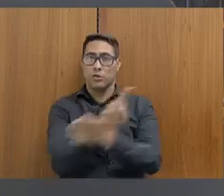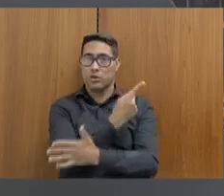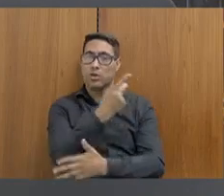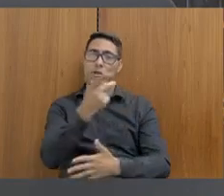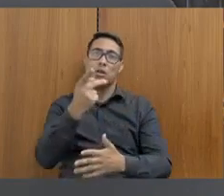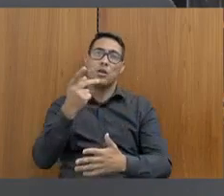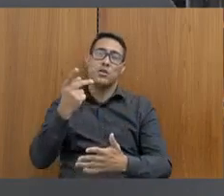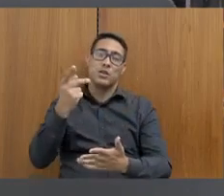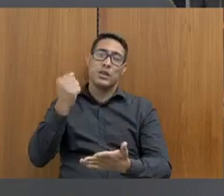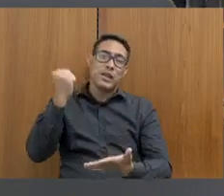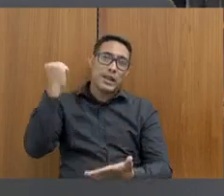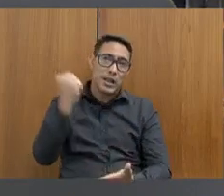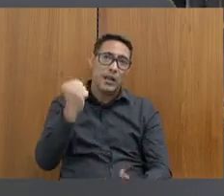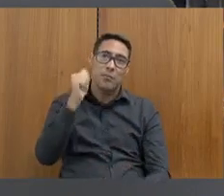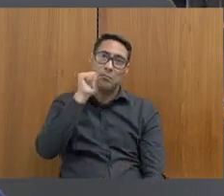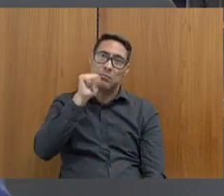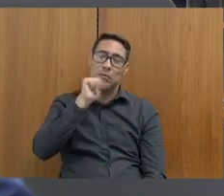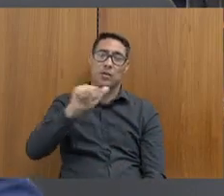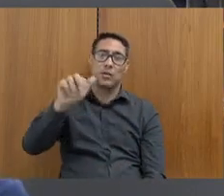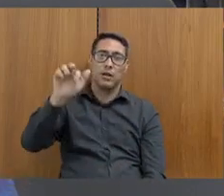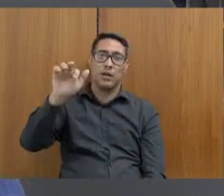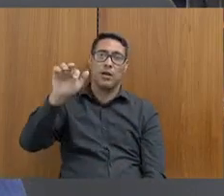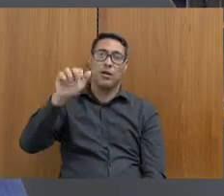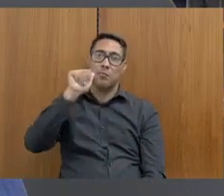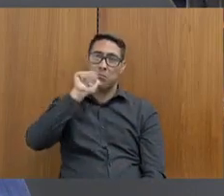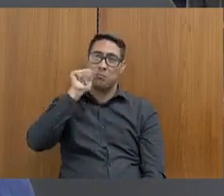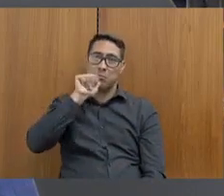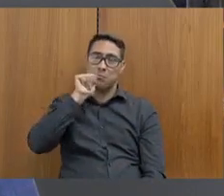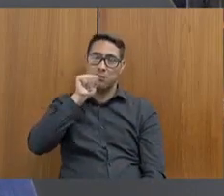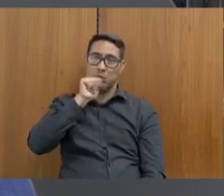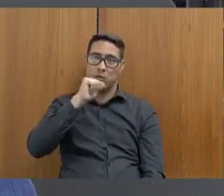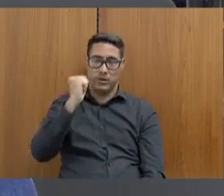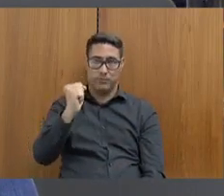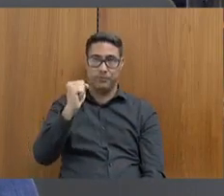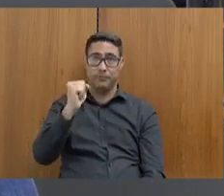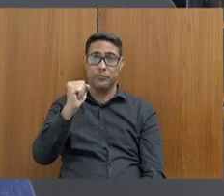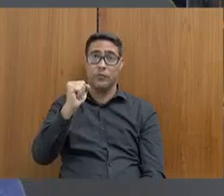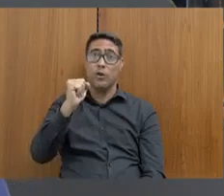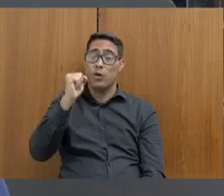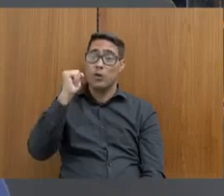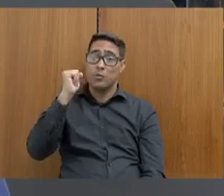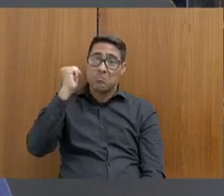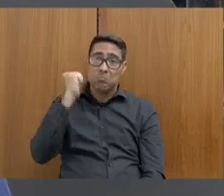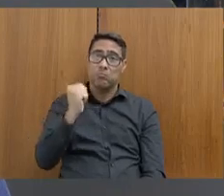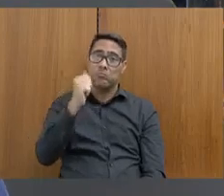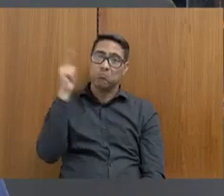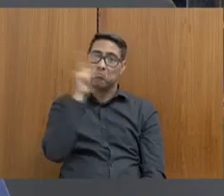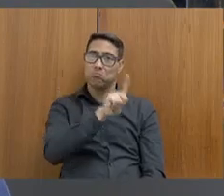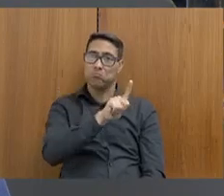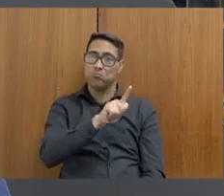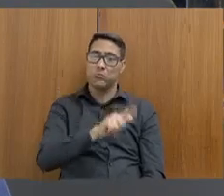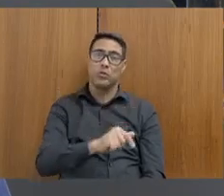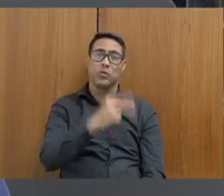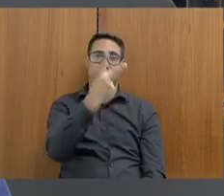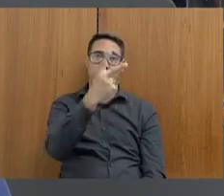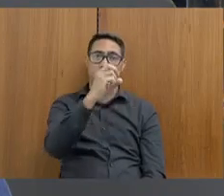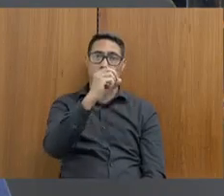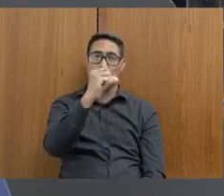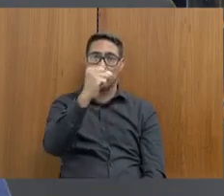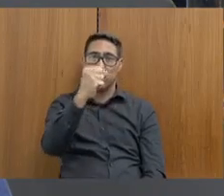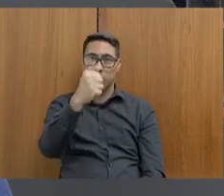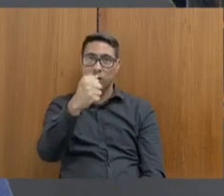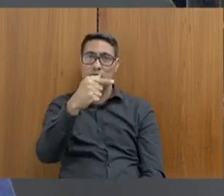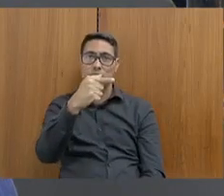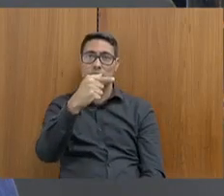tentados e consumados. Os só consumados foram 2017, em